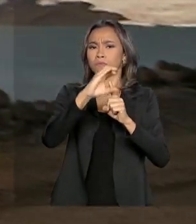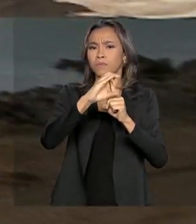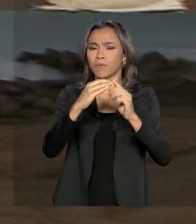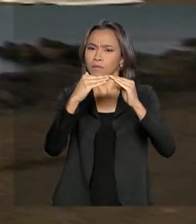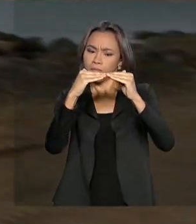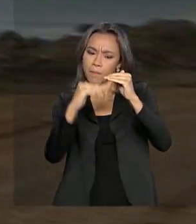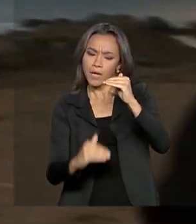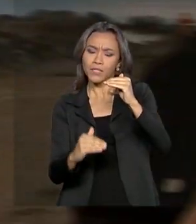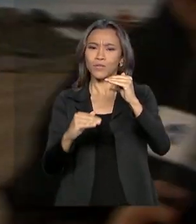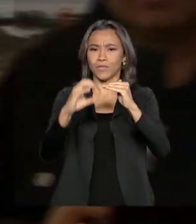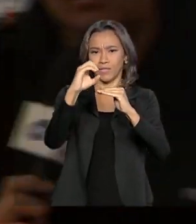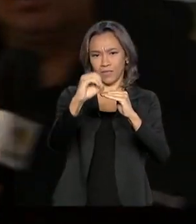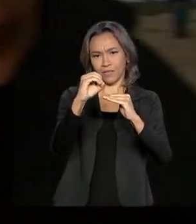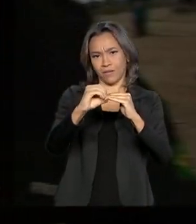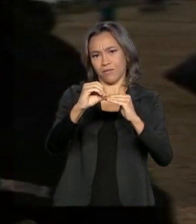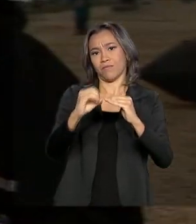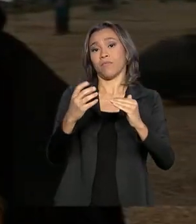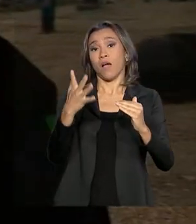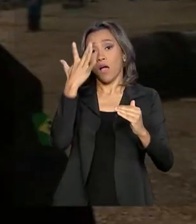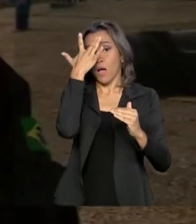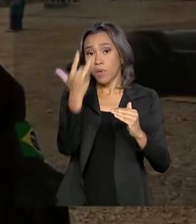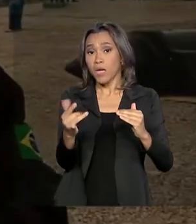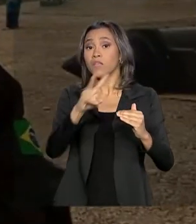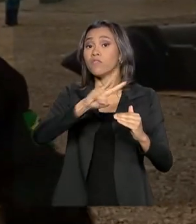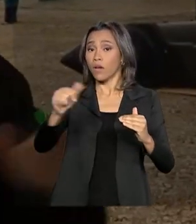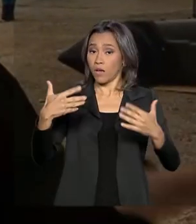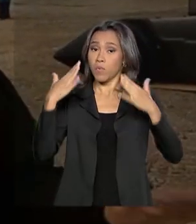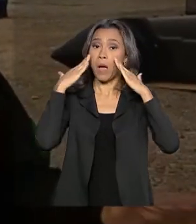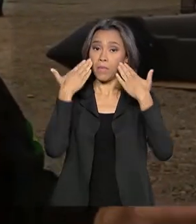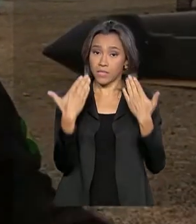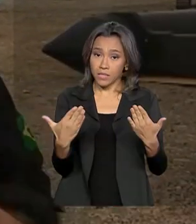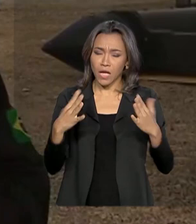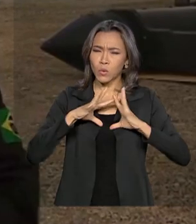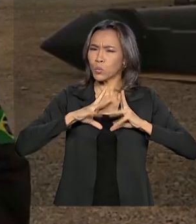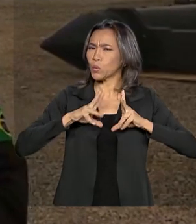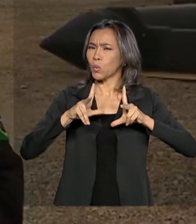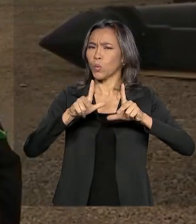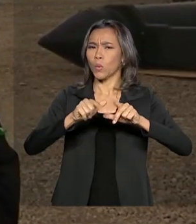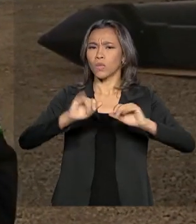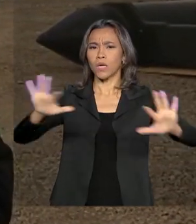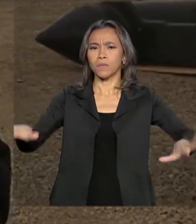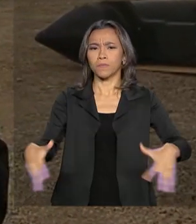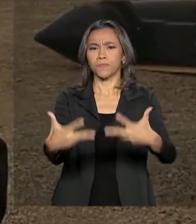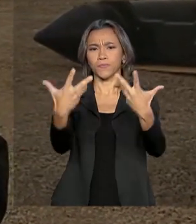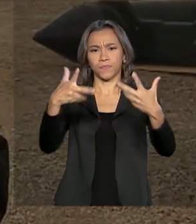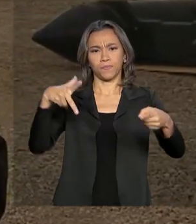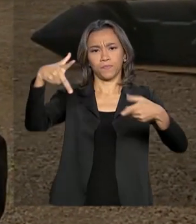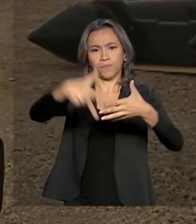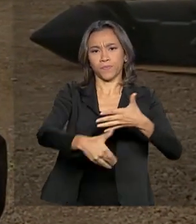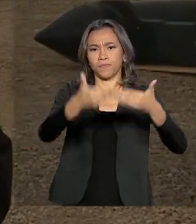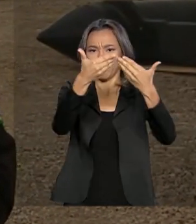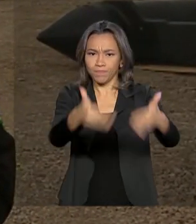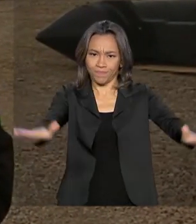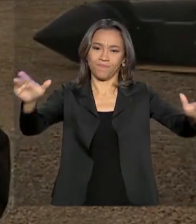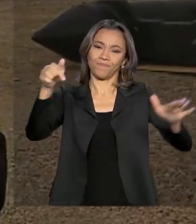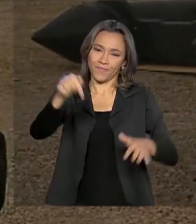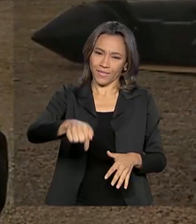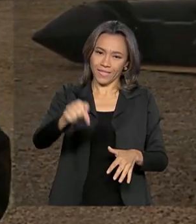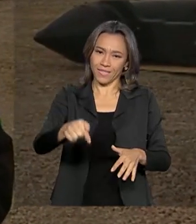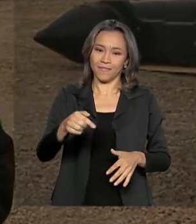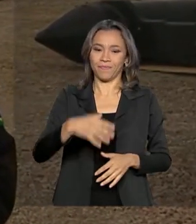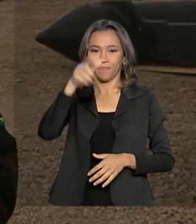grau. Amanhã a TV Brasil vai transmitir ao vivo toda a cerimônia de reinauguração da estação comandante Ferraz.